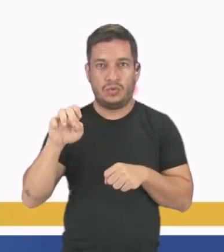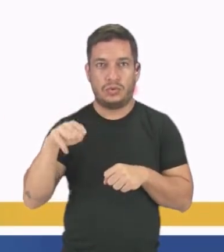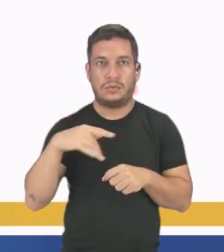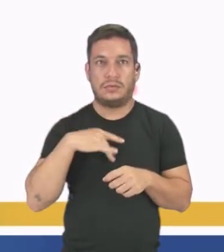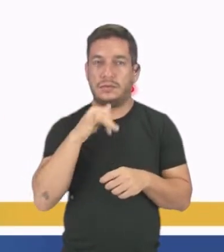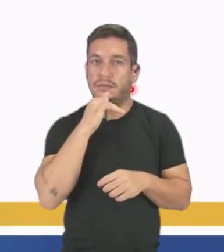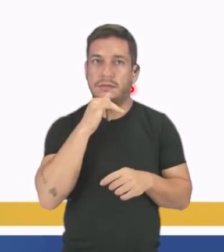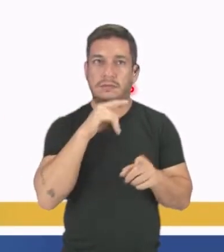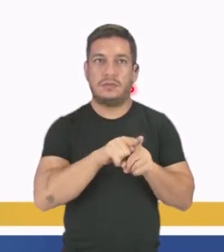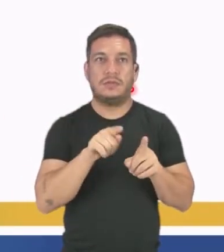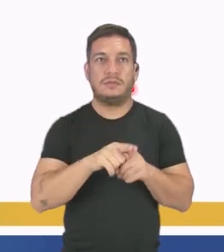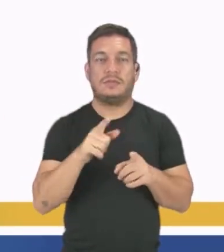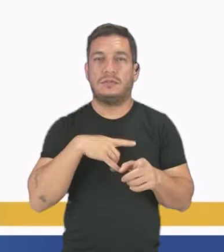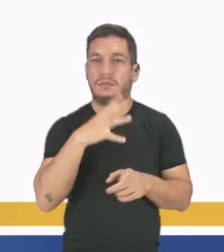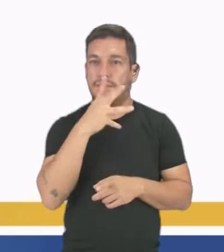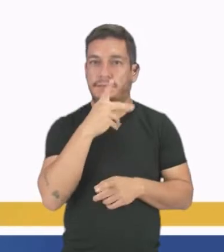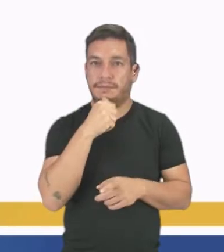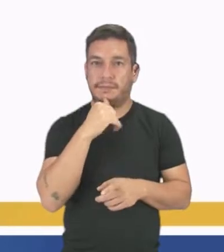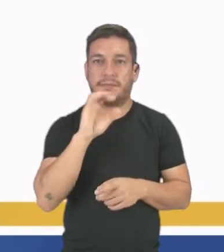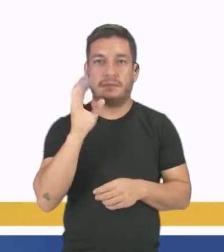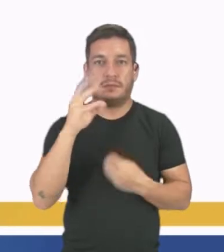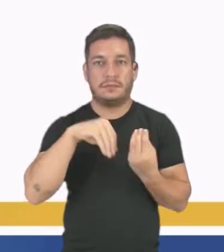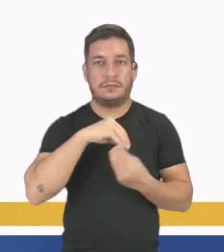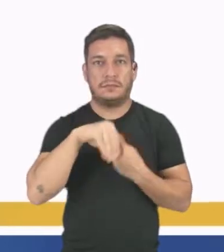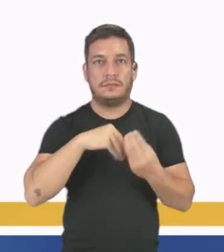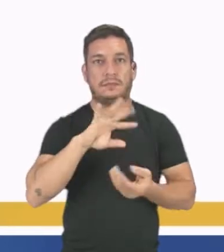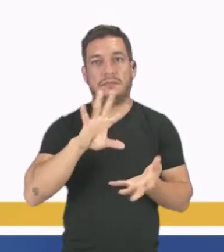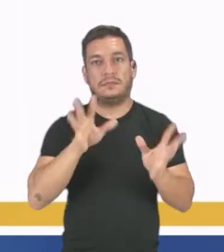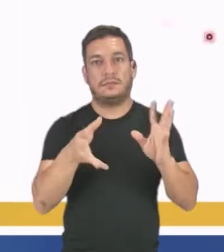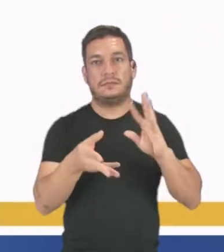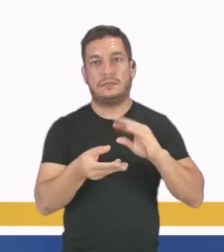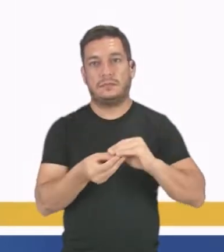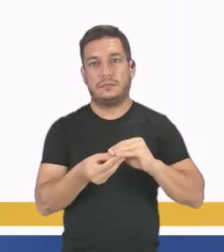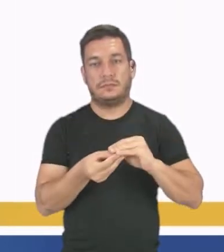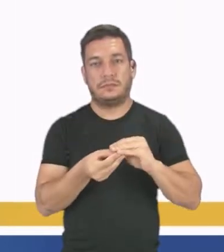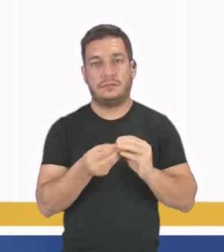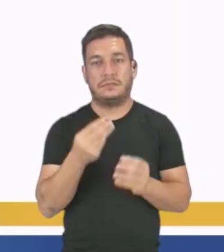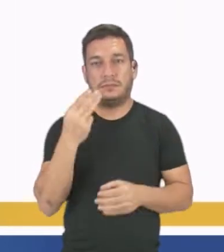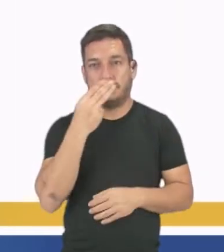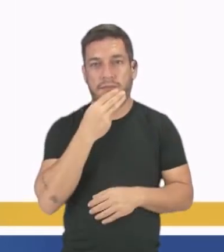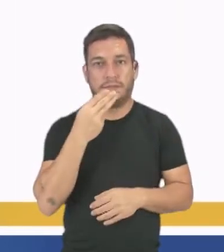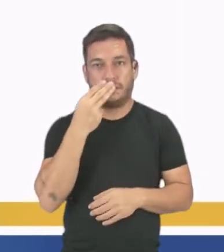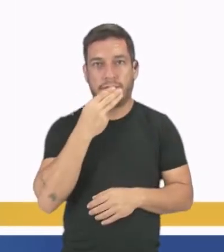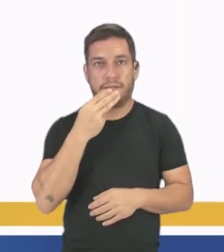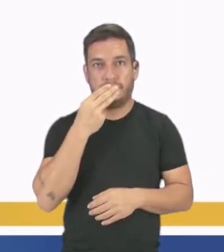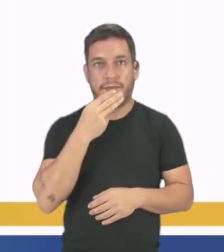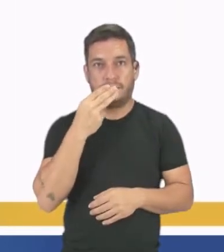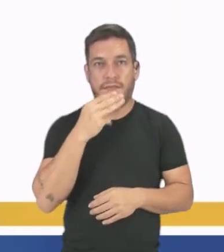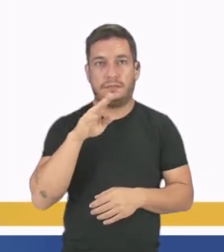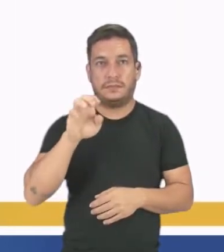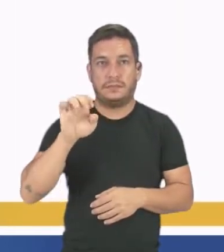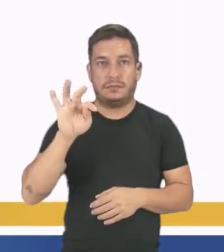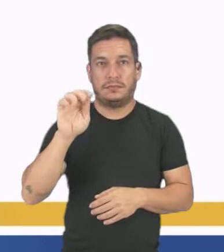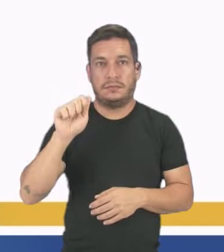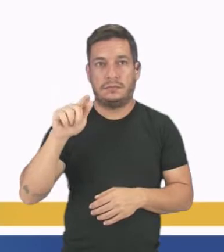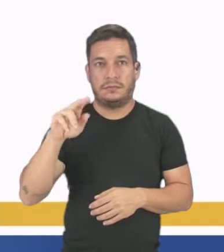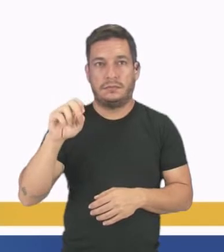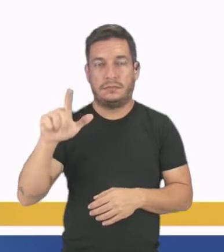o exemplo de uma reação muito lenta, que é a transformação da glicose em etanol,